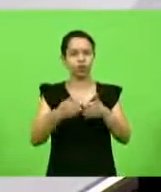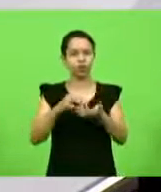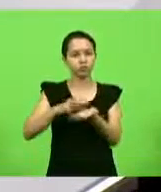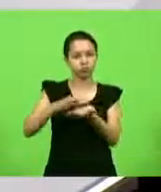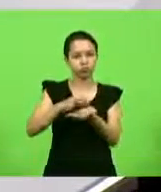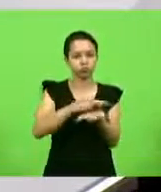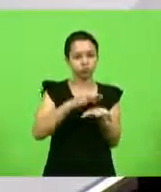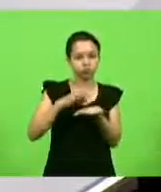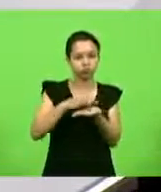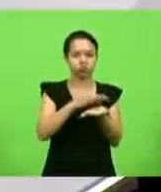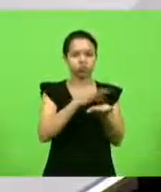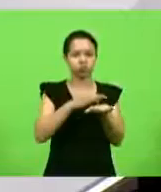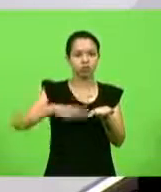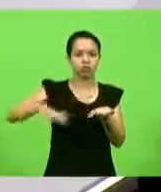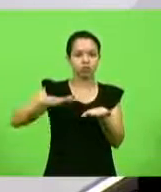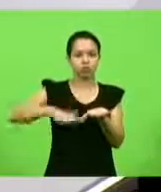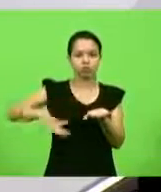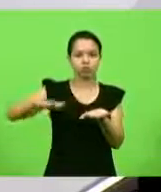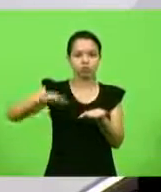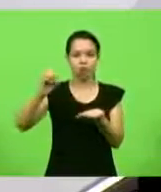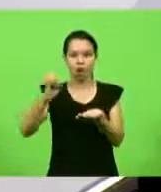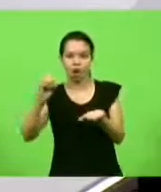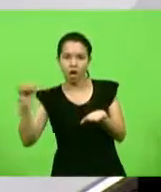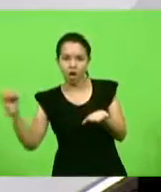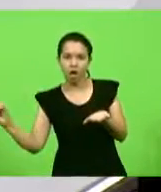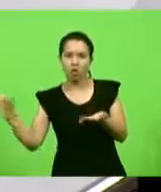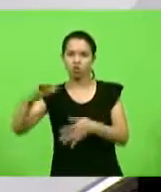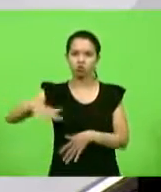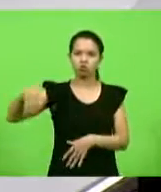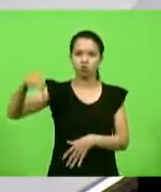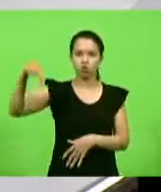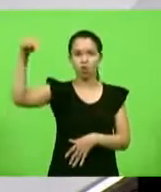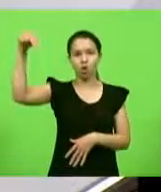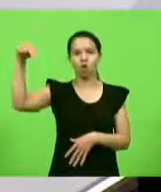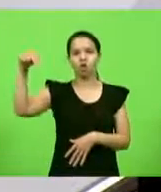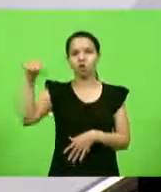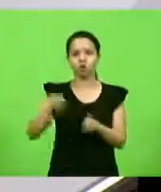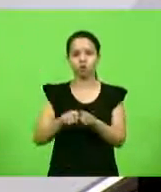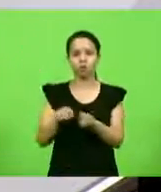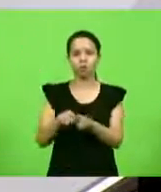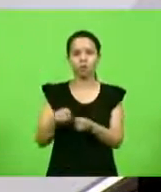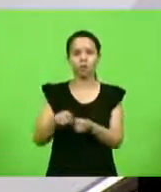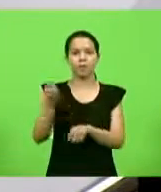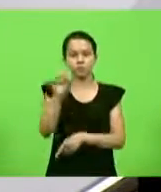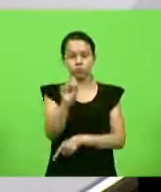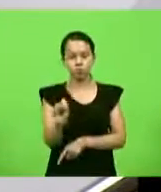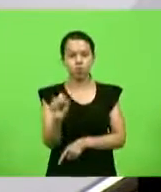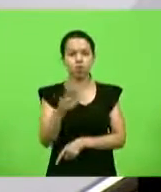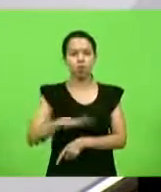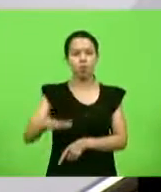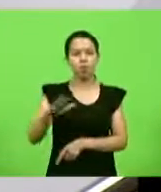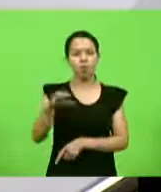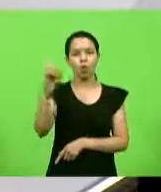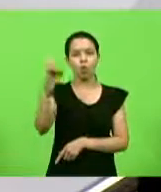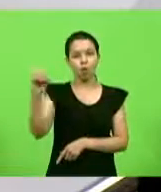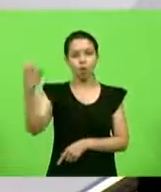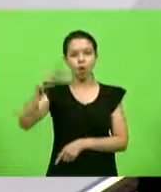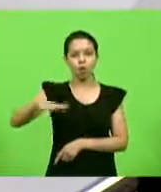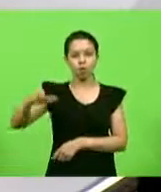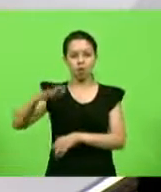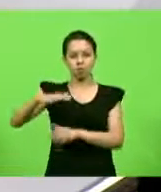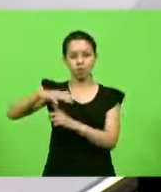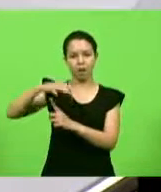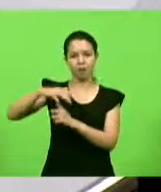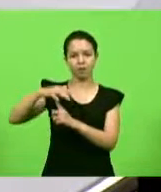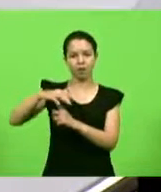oeste, que vem do meio-oeste, que vem do Planalto Norte, que vem do sudoeste do Paraná, que vem do oeste do Paraná para o porto de